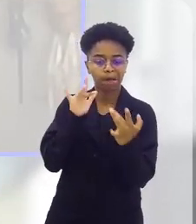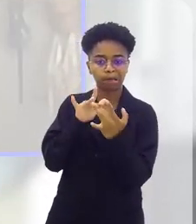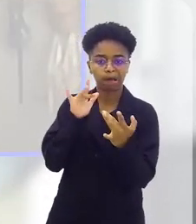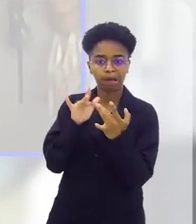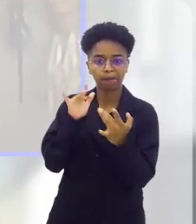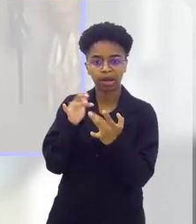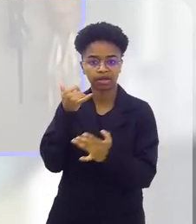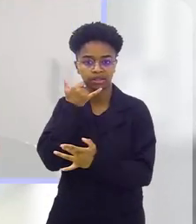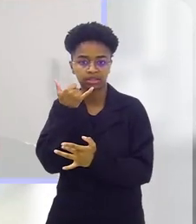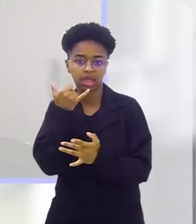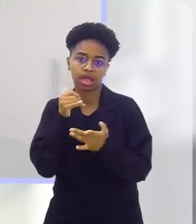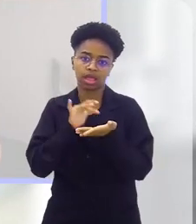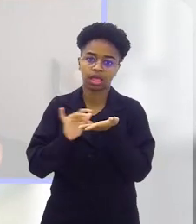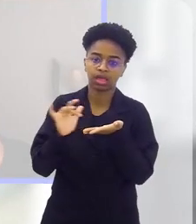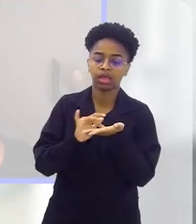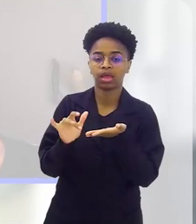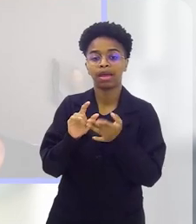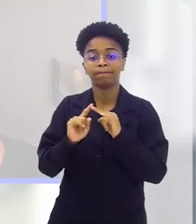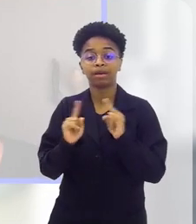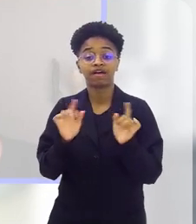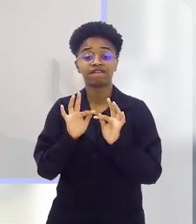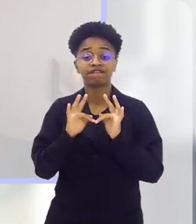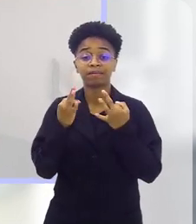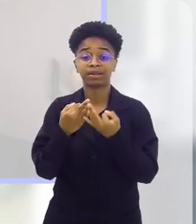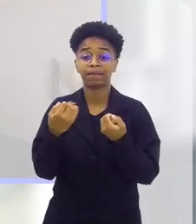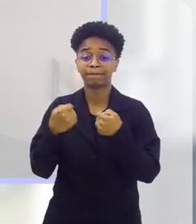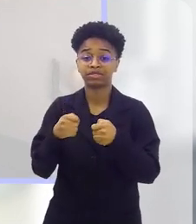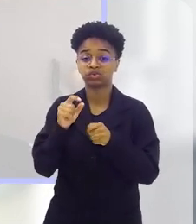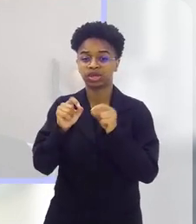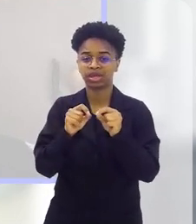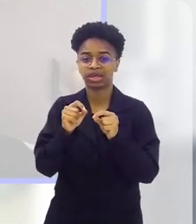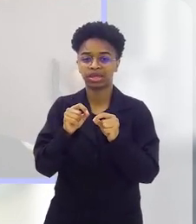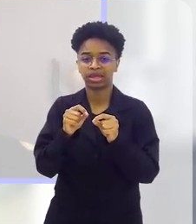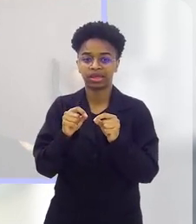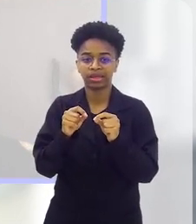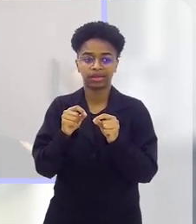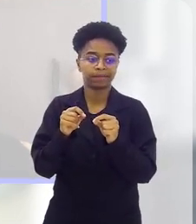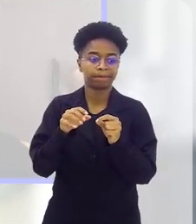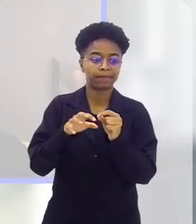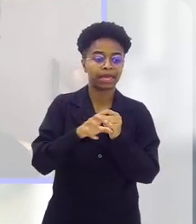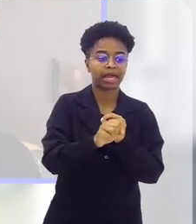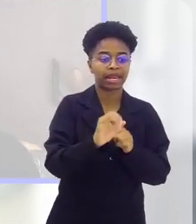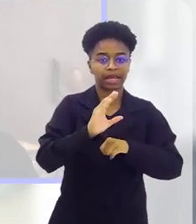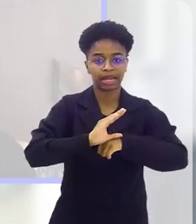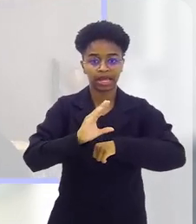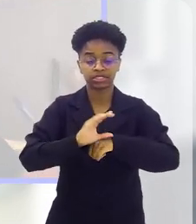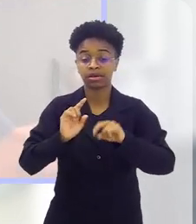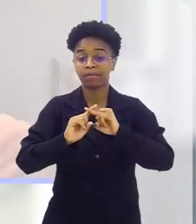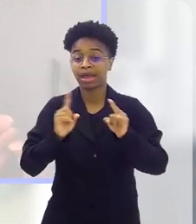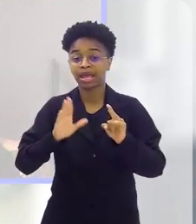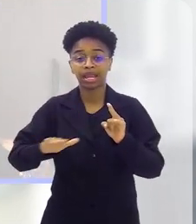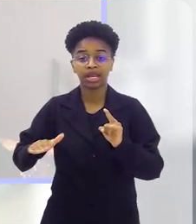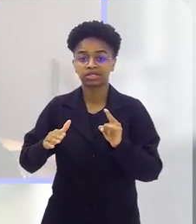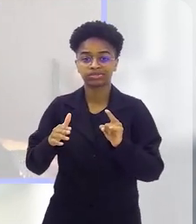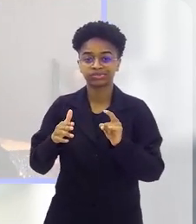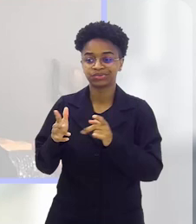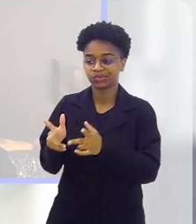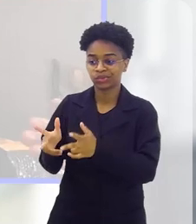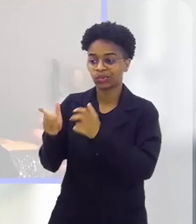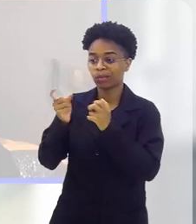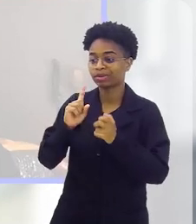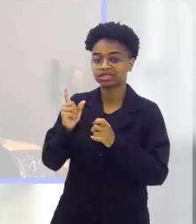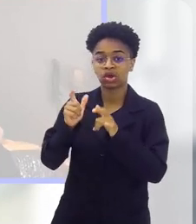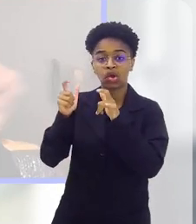expostas à tela, que chega ao ponto dos seus pais buscarem na creche ou na escola, e a criança não conseguir